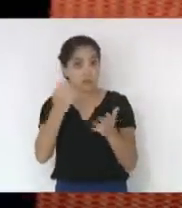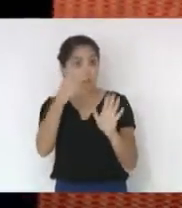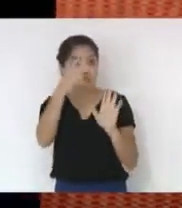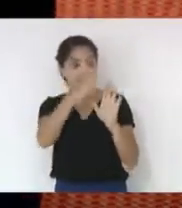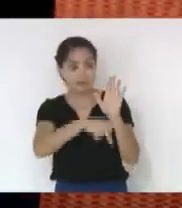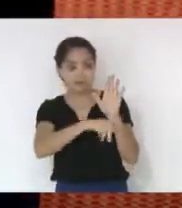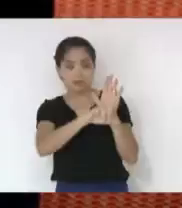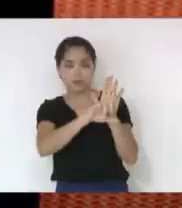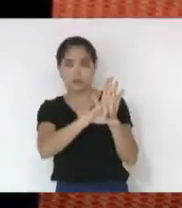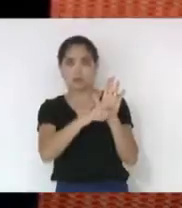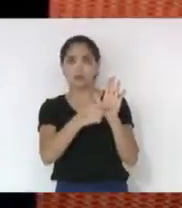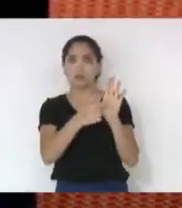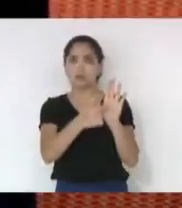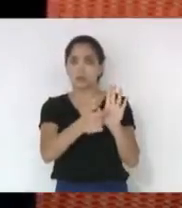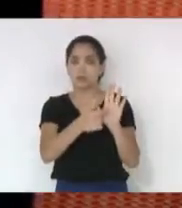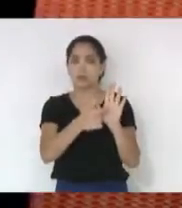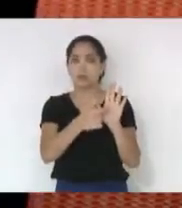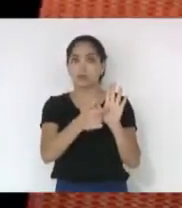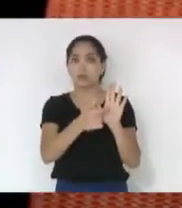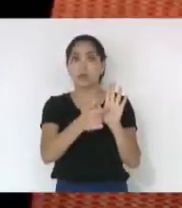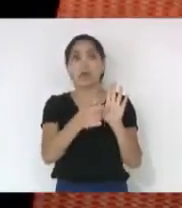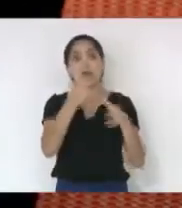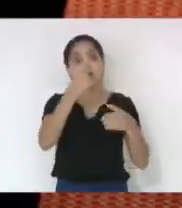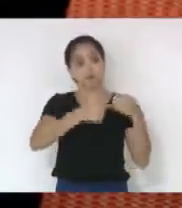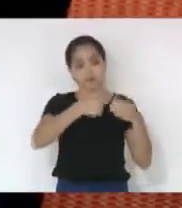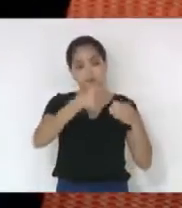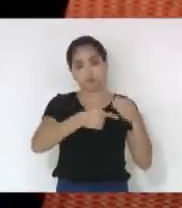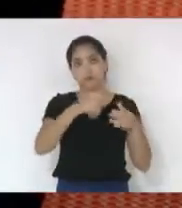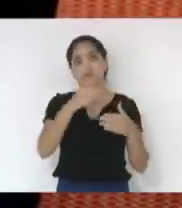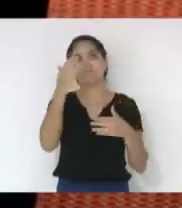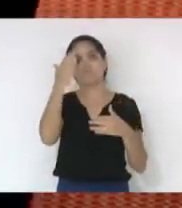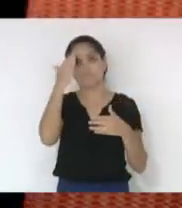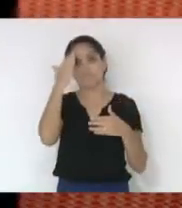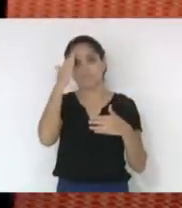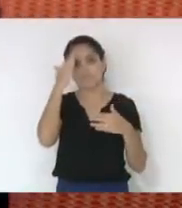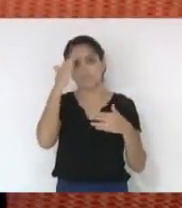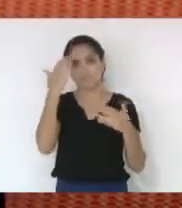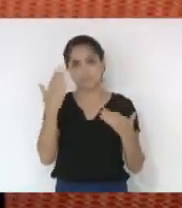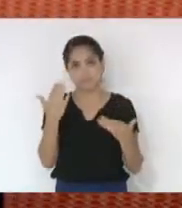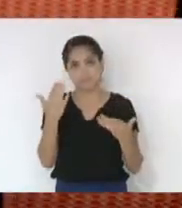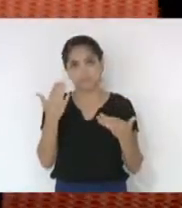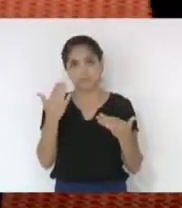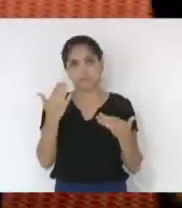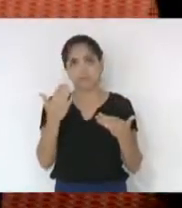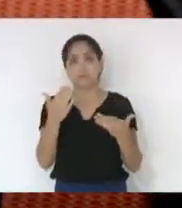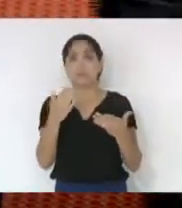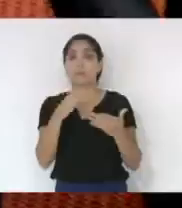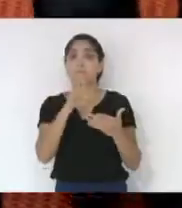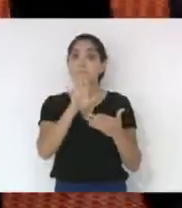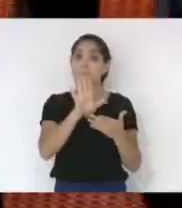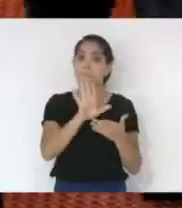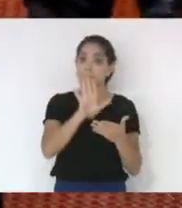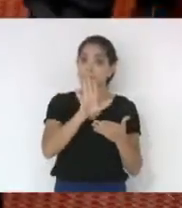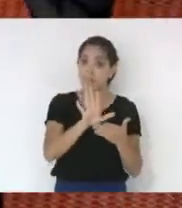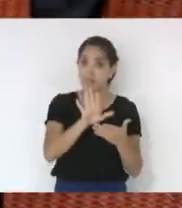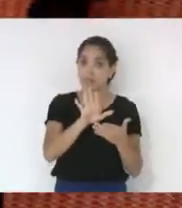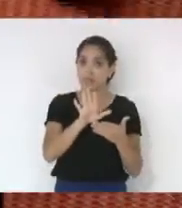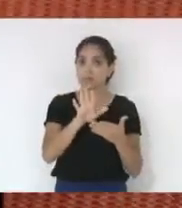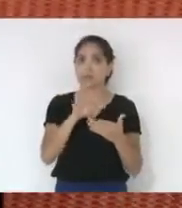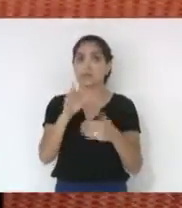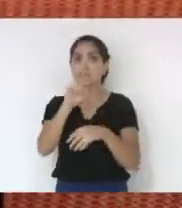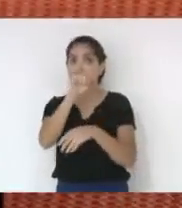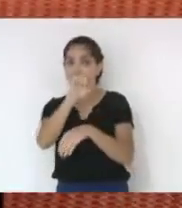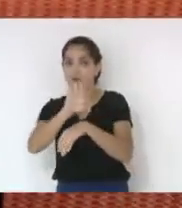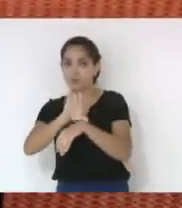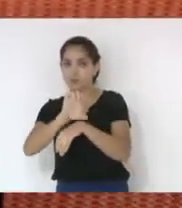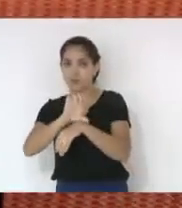A comissão entendeu em reprovar. No entanto, o Estado de São Paulo